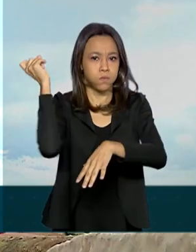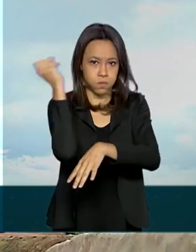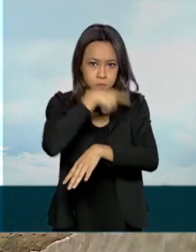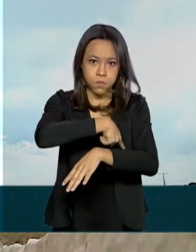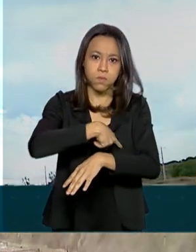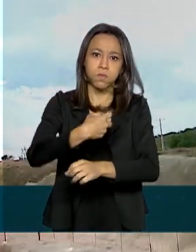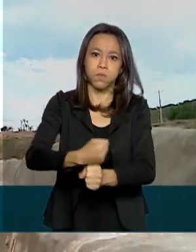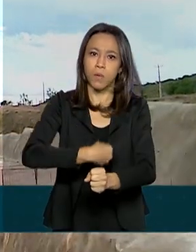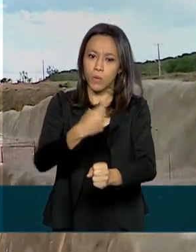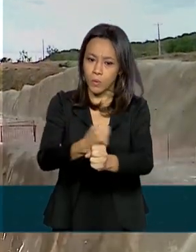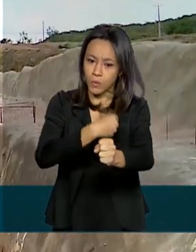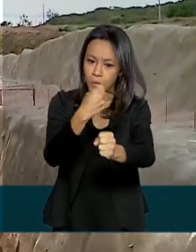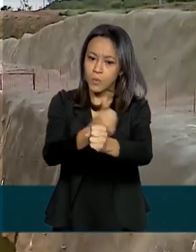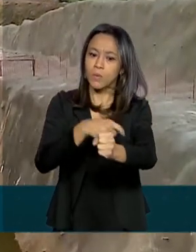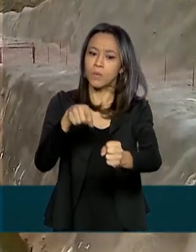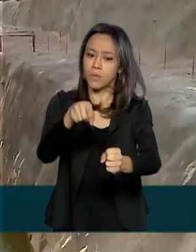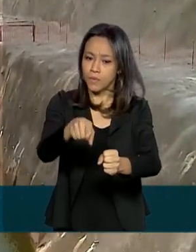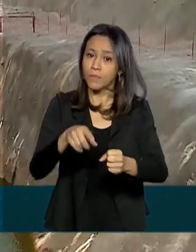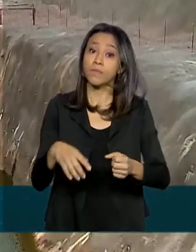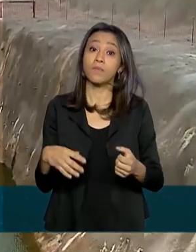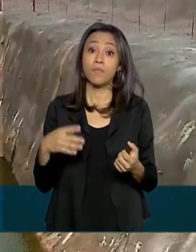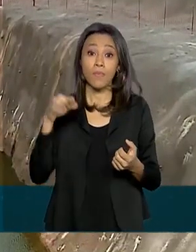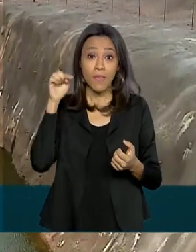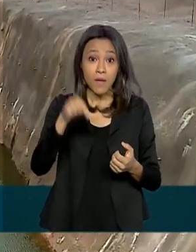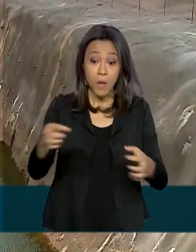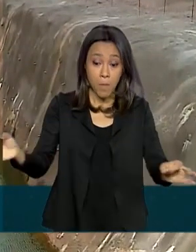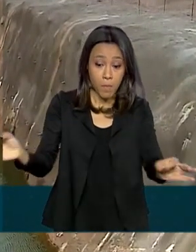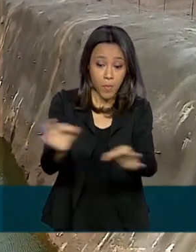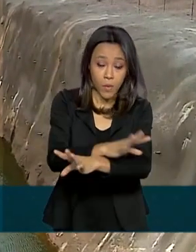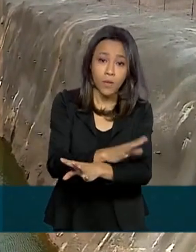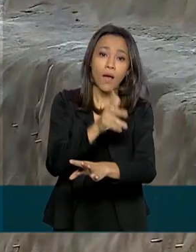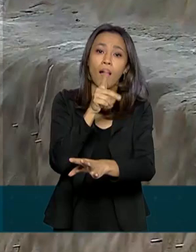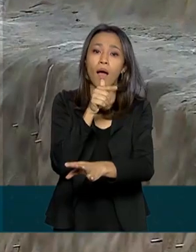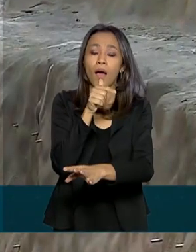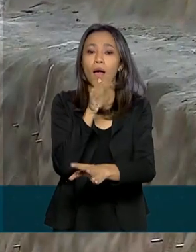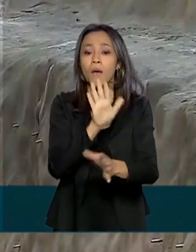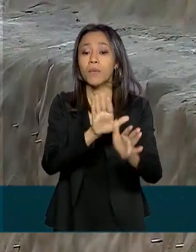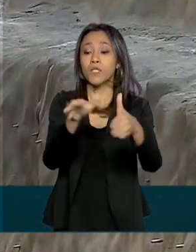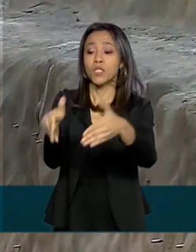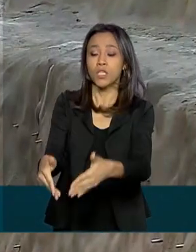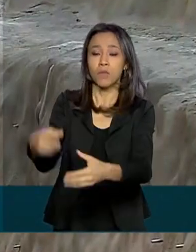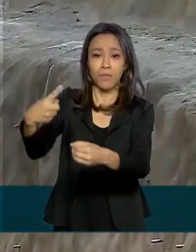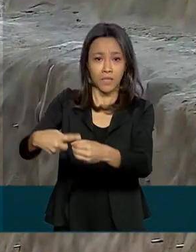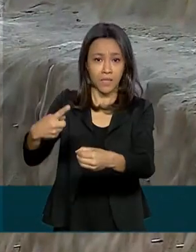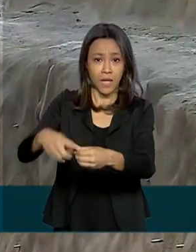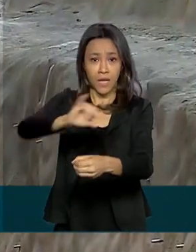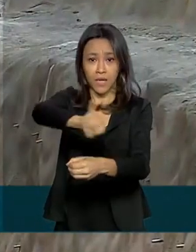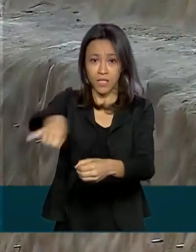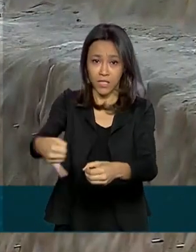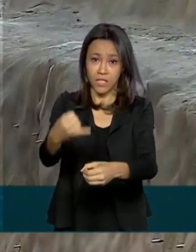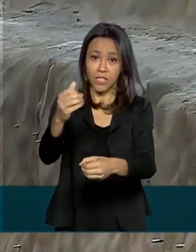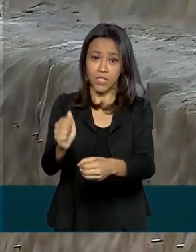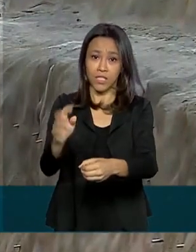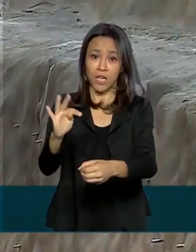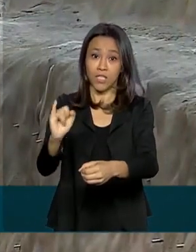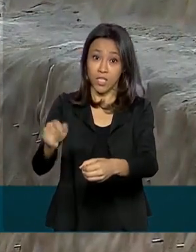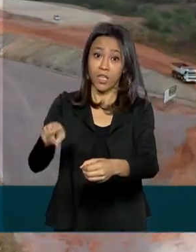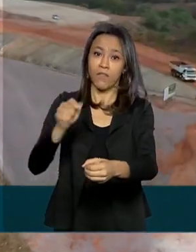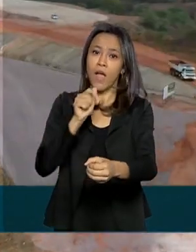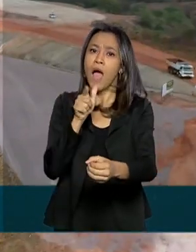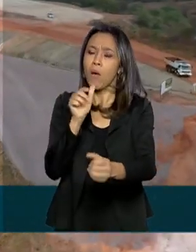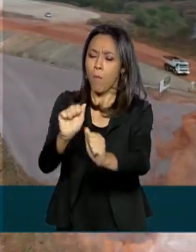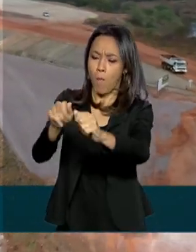de engenharia do Rio São Francisco. Vencida essa barreira, a água chega até Jati, onde irá encher o reservatório da cidade.